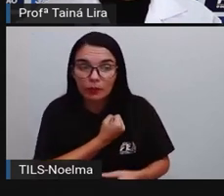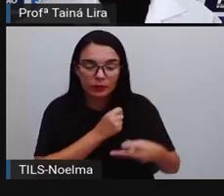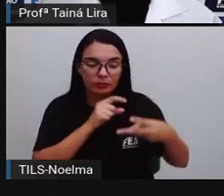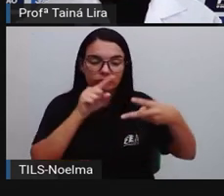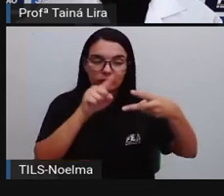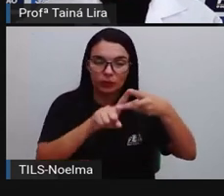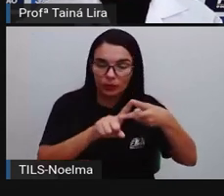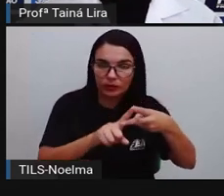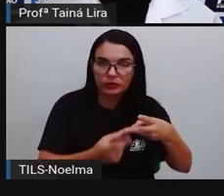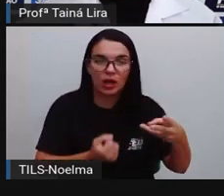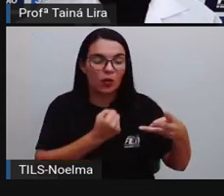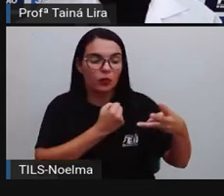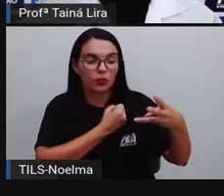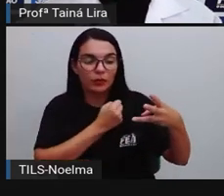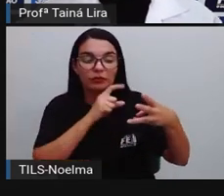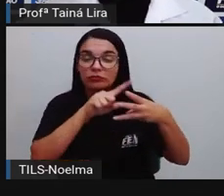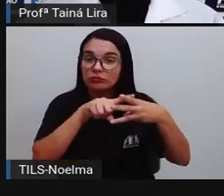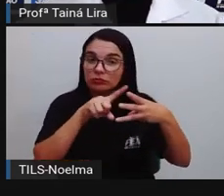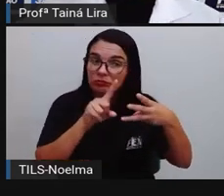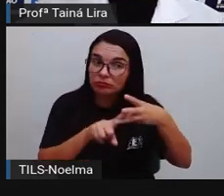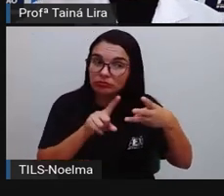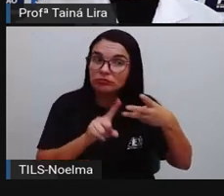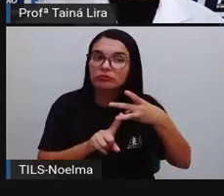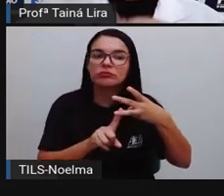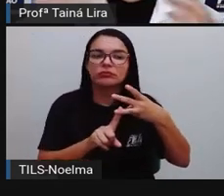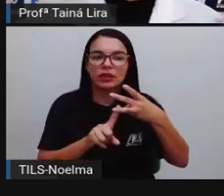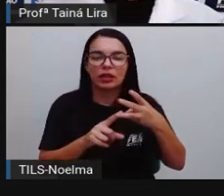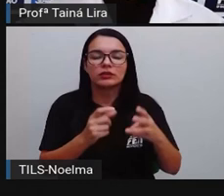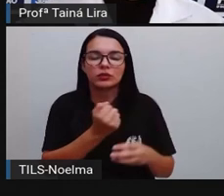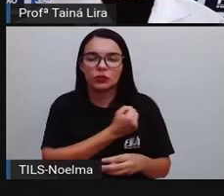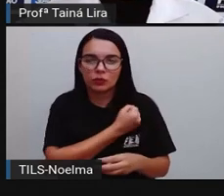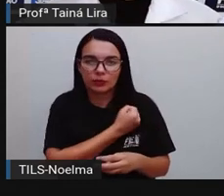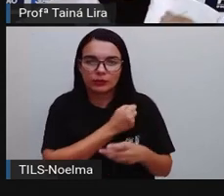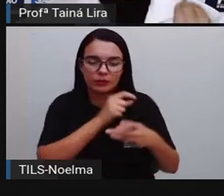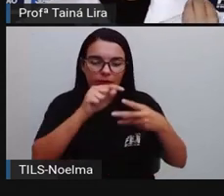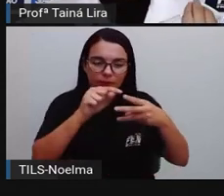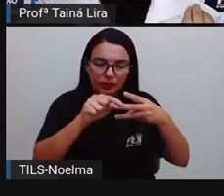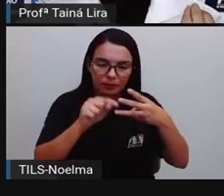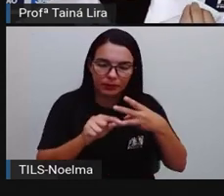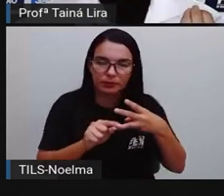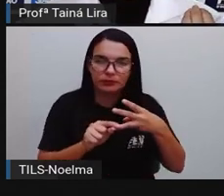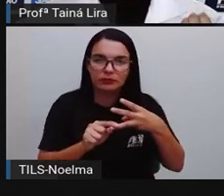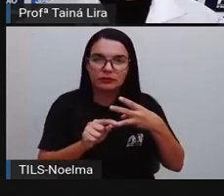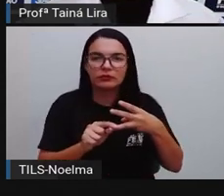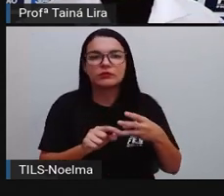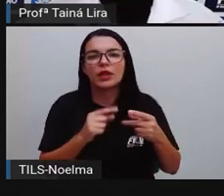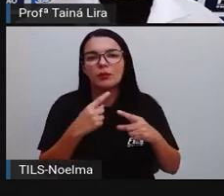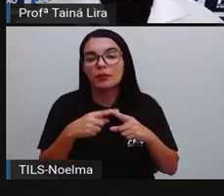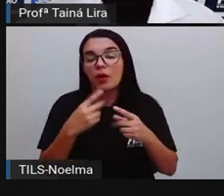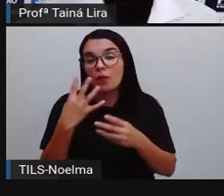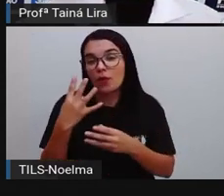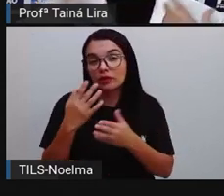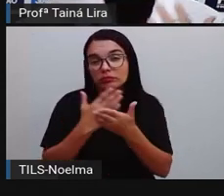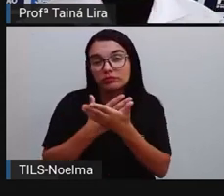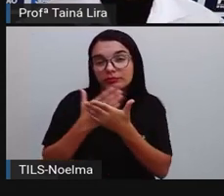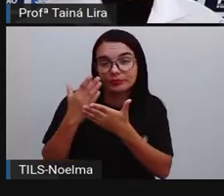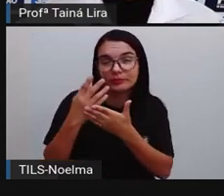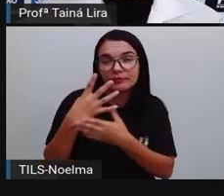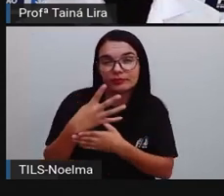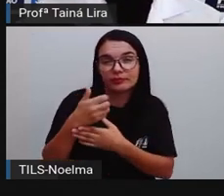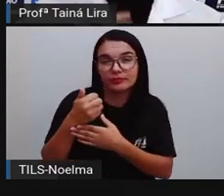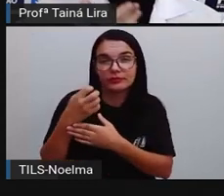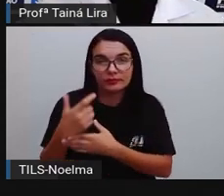dígitos. E esses dois aqui são números aí de três dígitos. O 4 apareceu no início aí do 412.